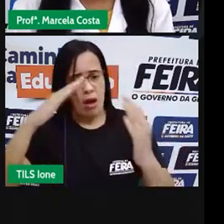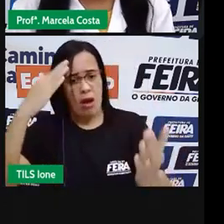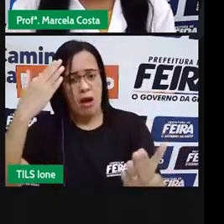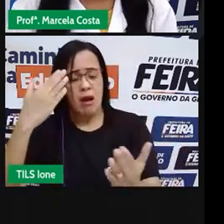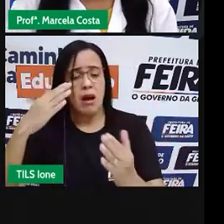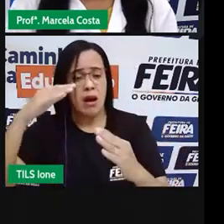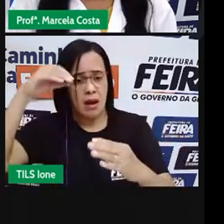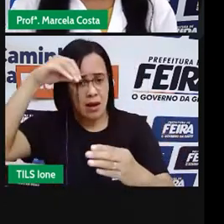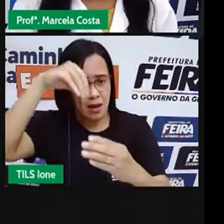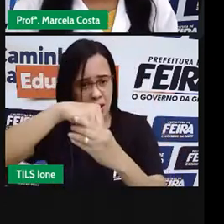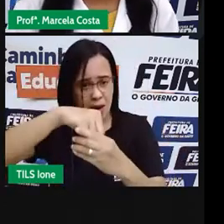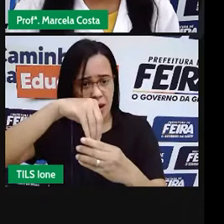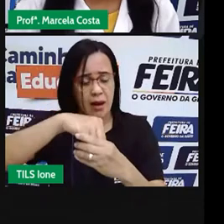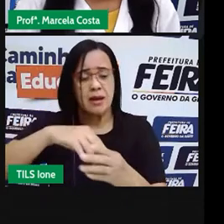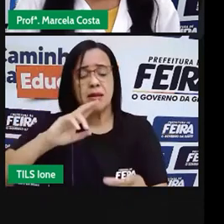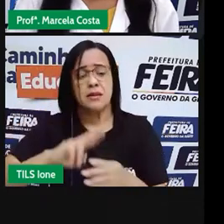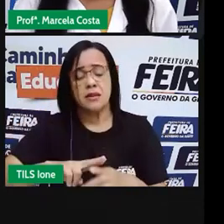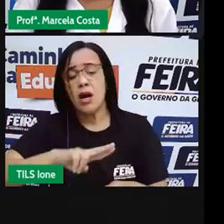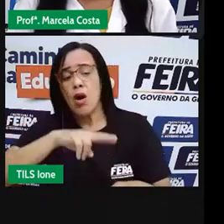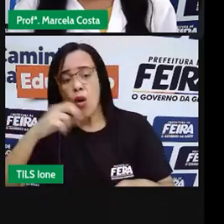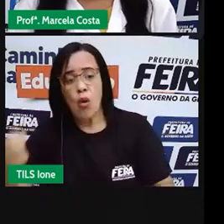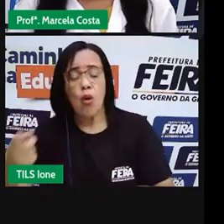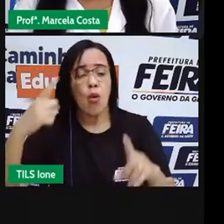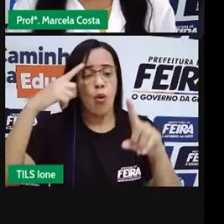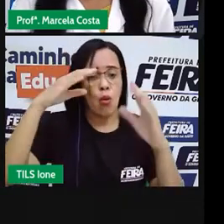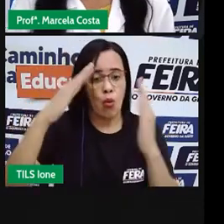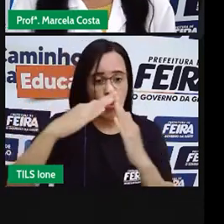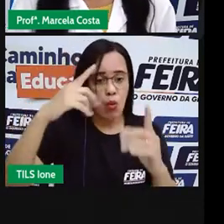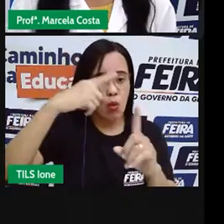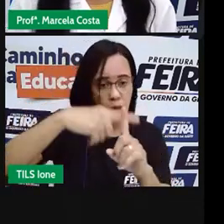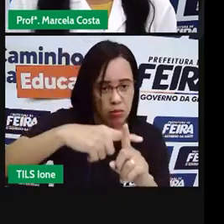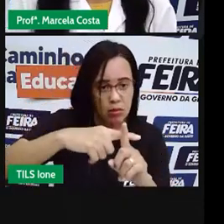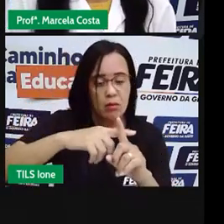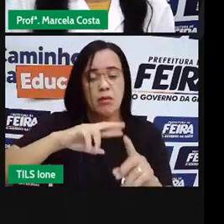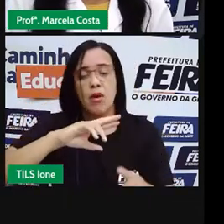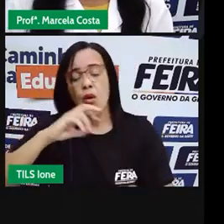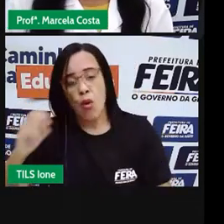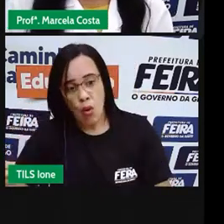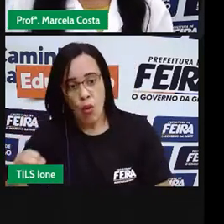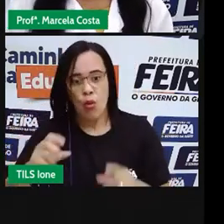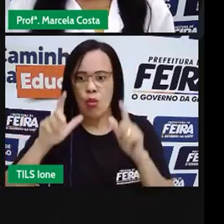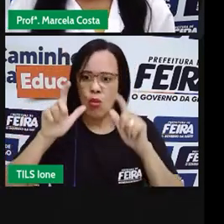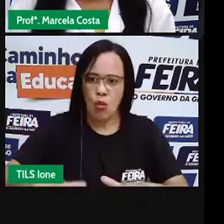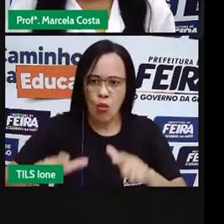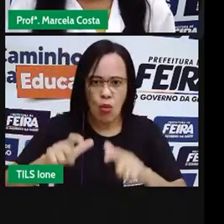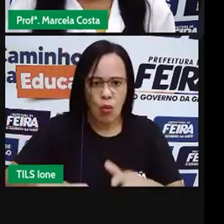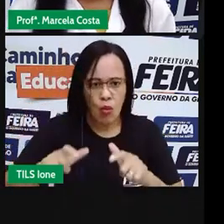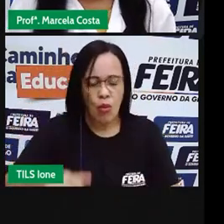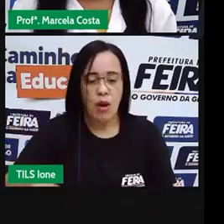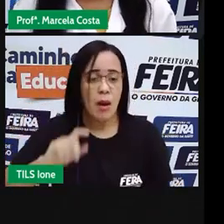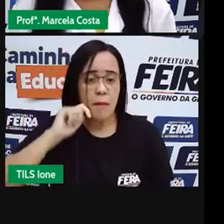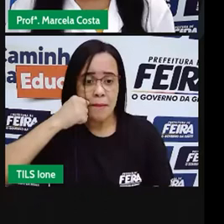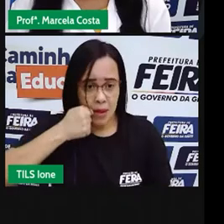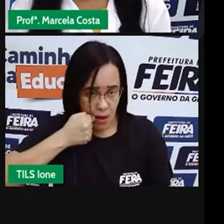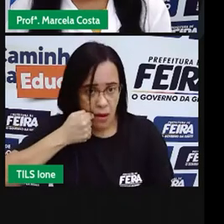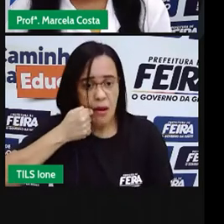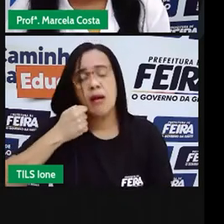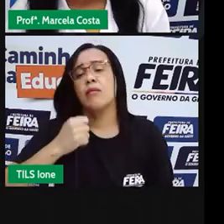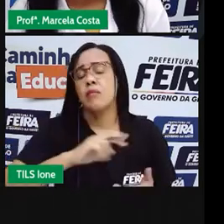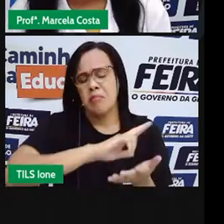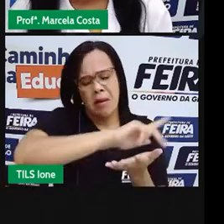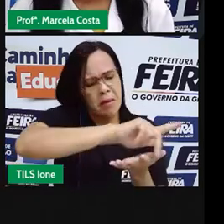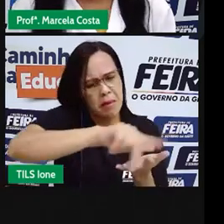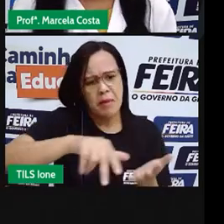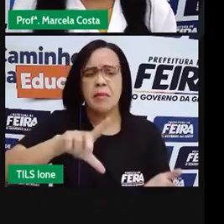frequenta uma igreja, uma praça, uma padaria, e você percebe que, em cada lugar